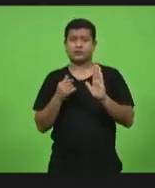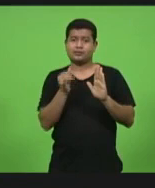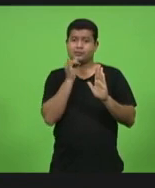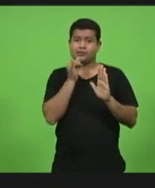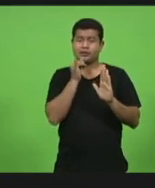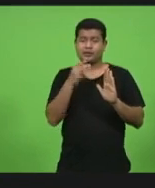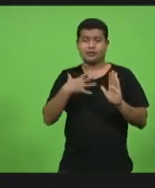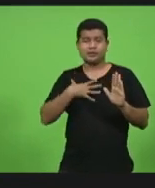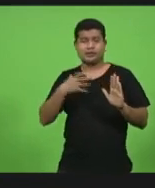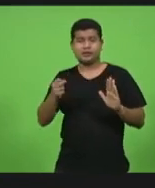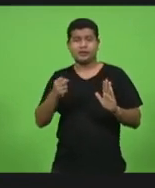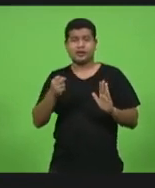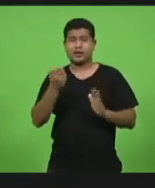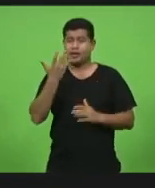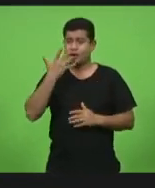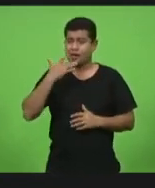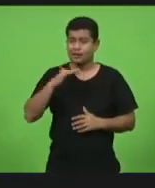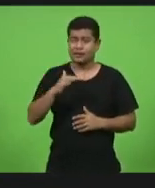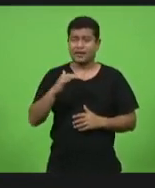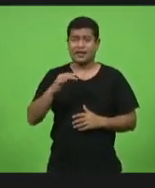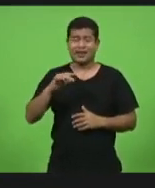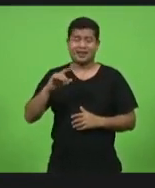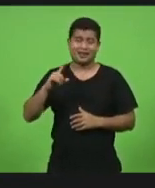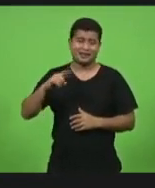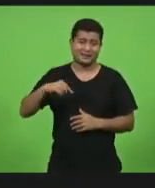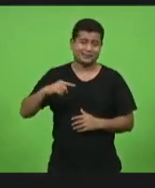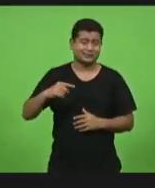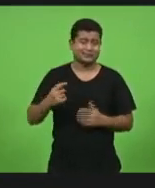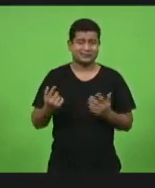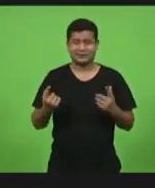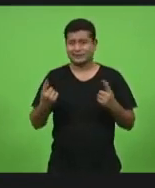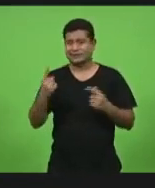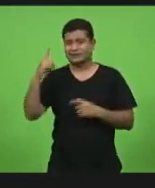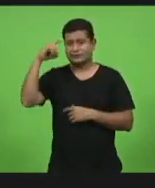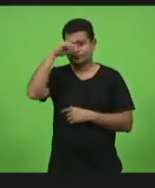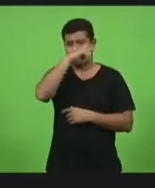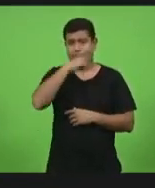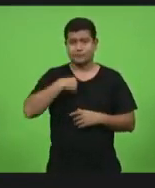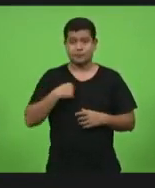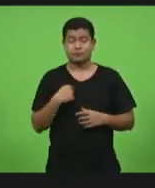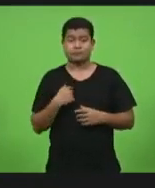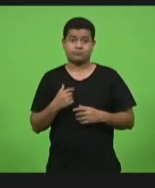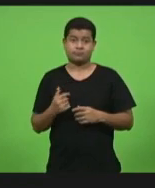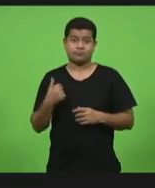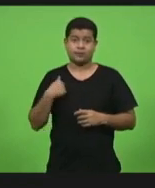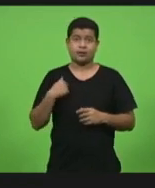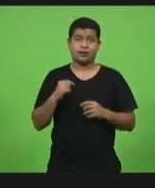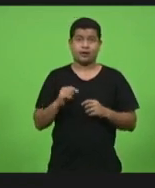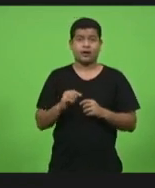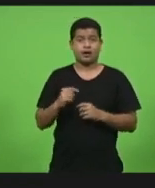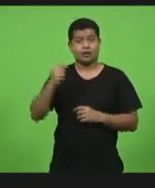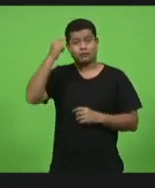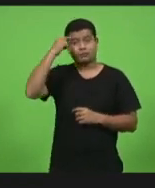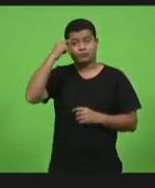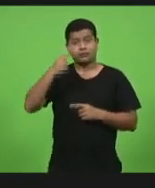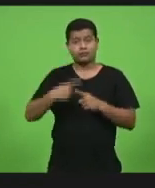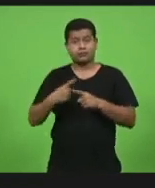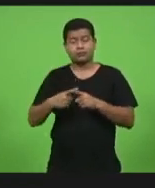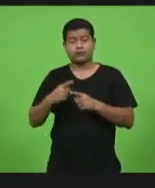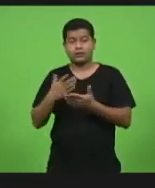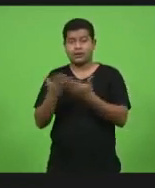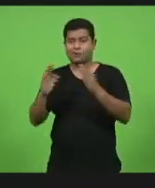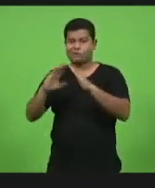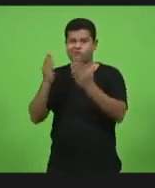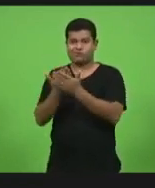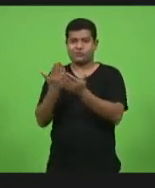é uma é uma situação muito complexa eu tomara que não tenha a ver com as escolas fechadas mas eu não tem como